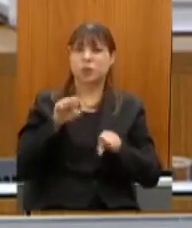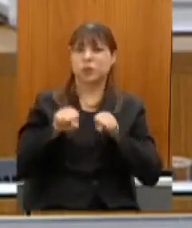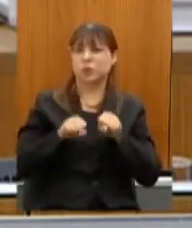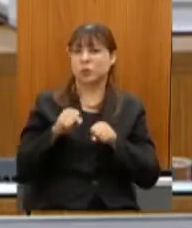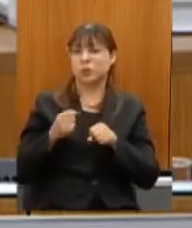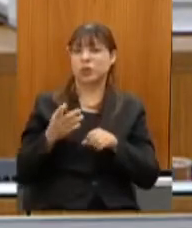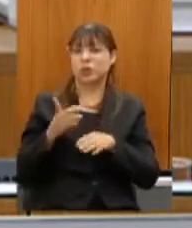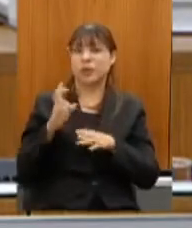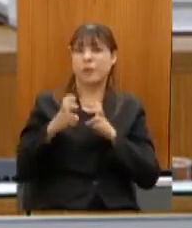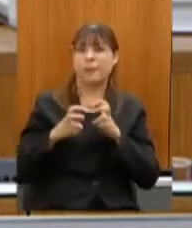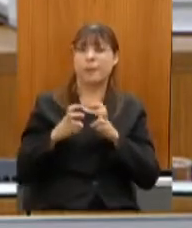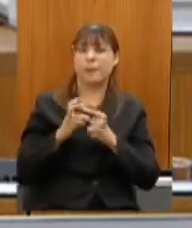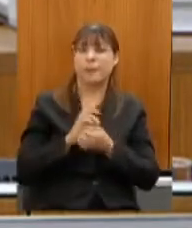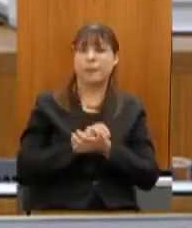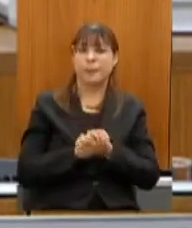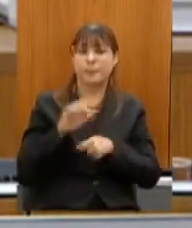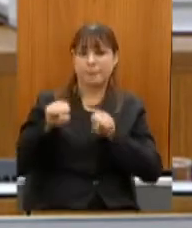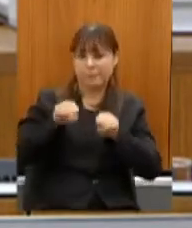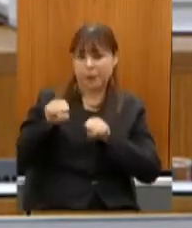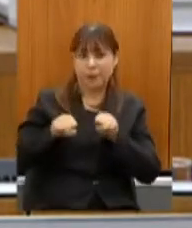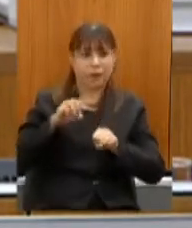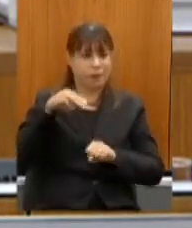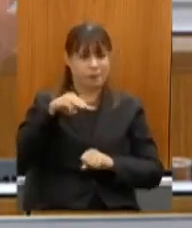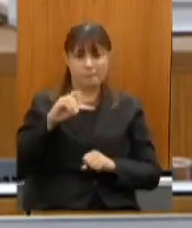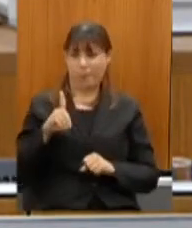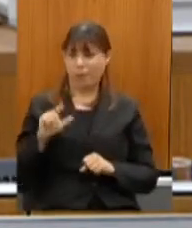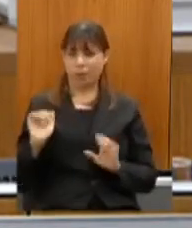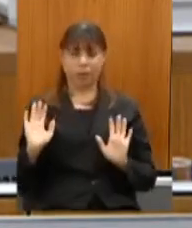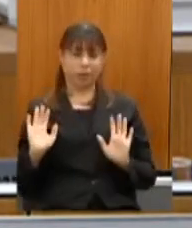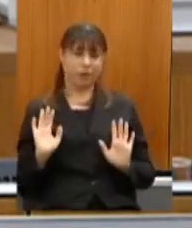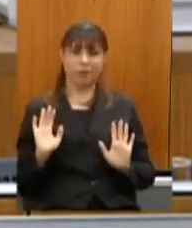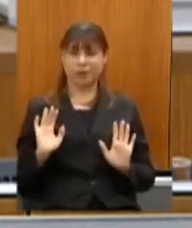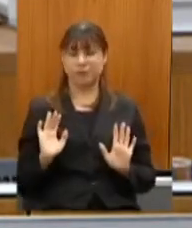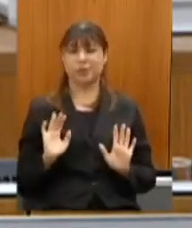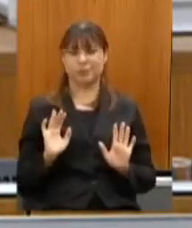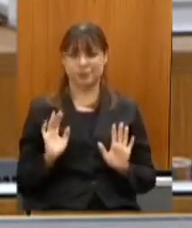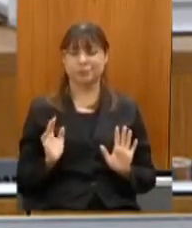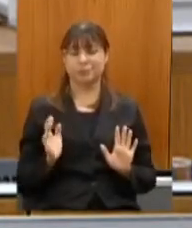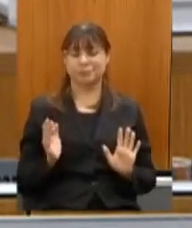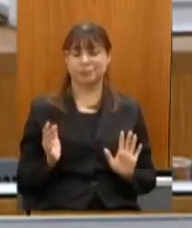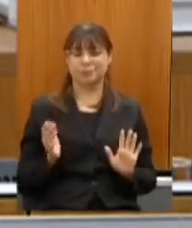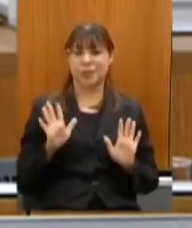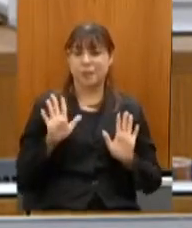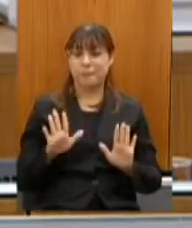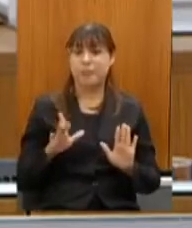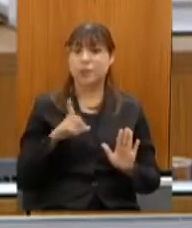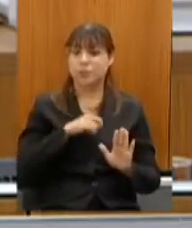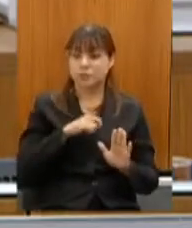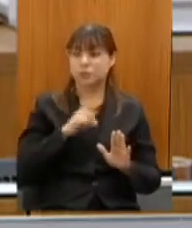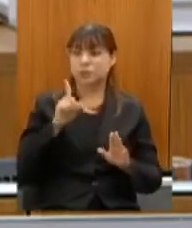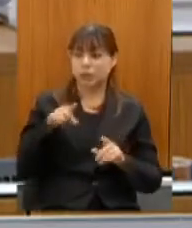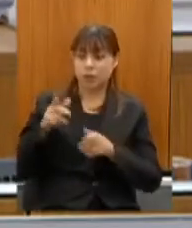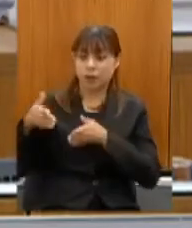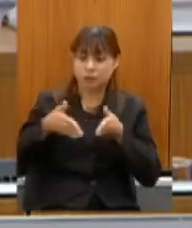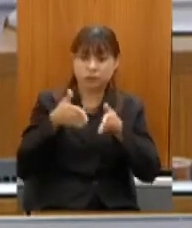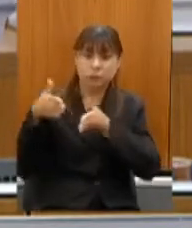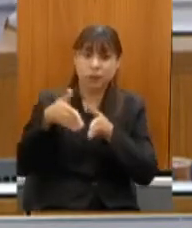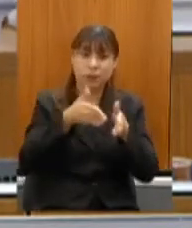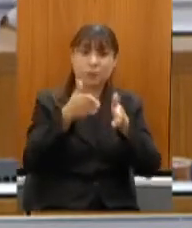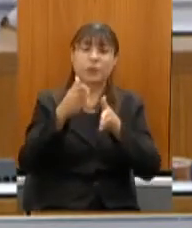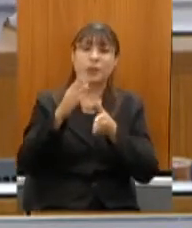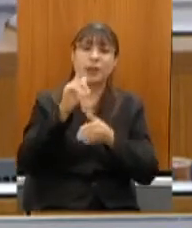Moça bike está virando uma moda mountain bike nas coisas mas nós temos a maior trilha interligada e só no